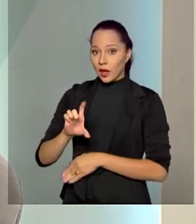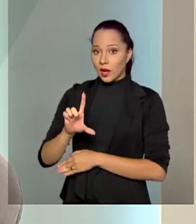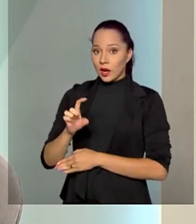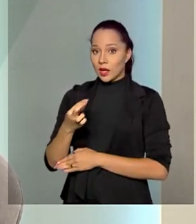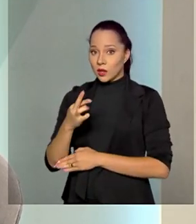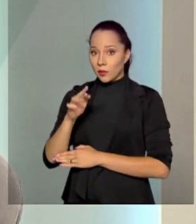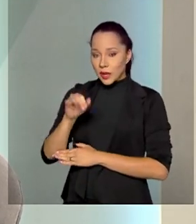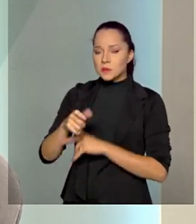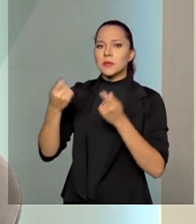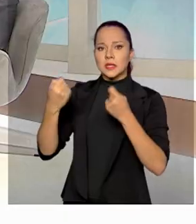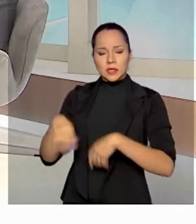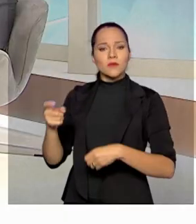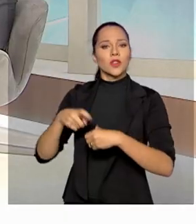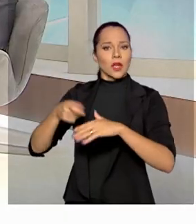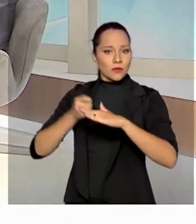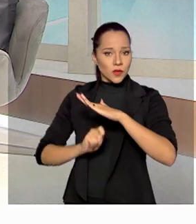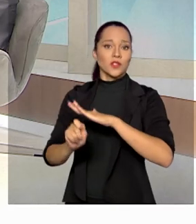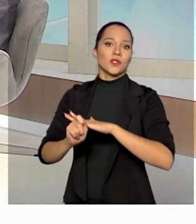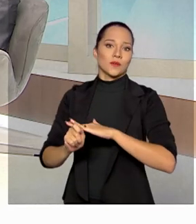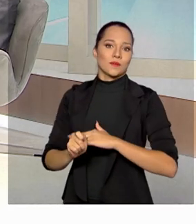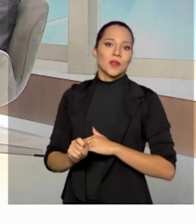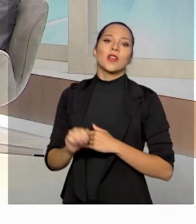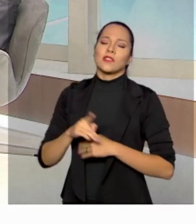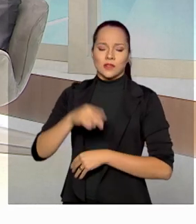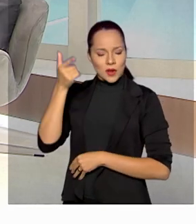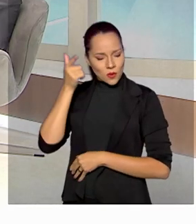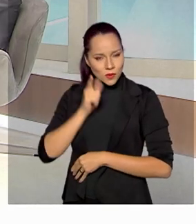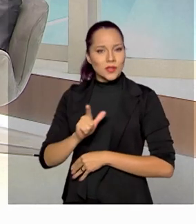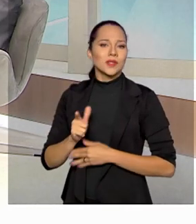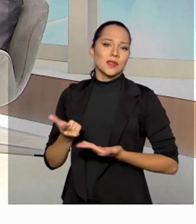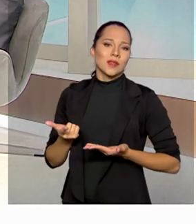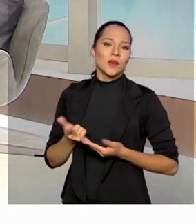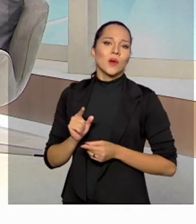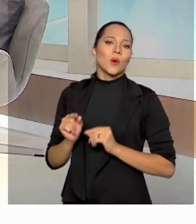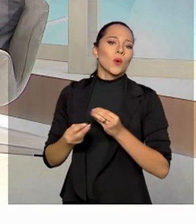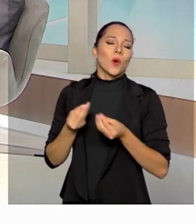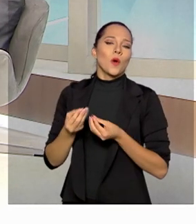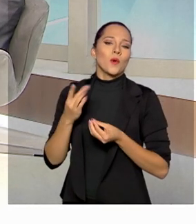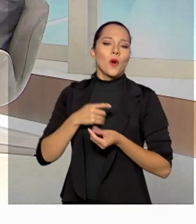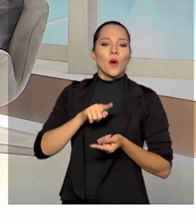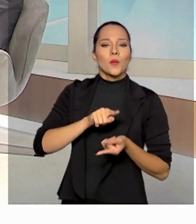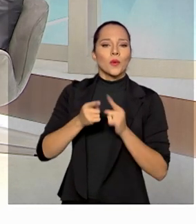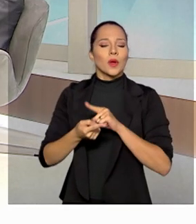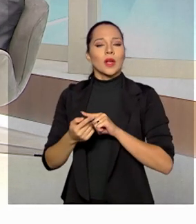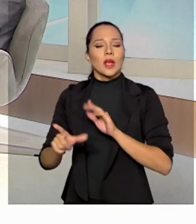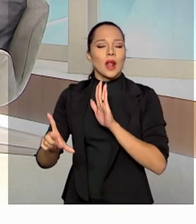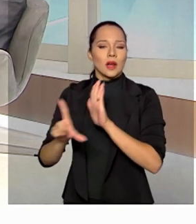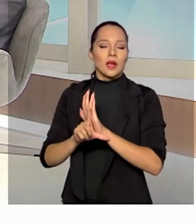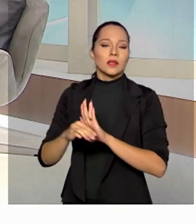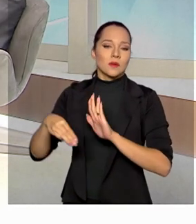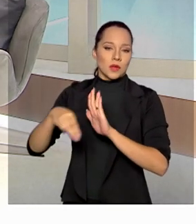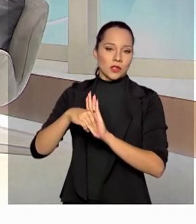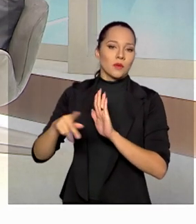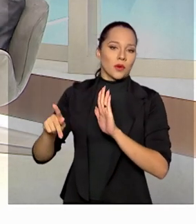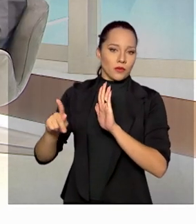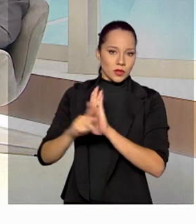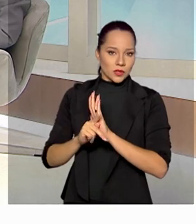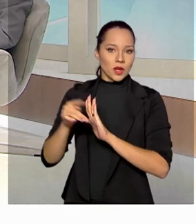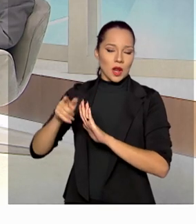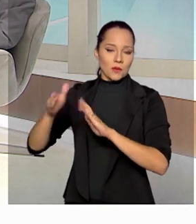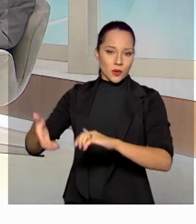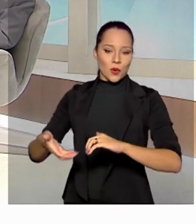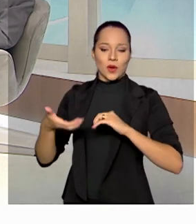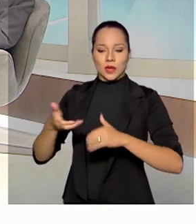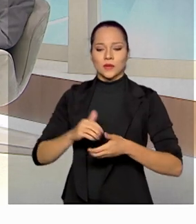voltar a investir. E nós vamos conseguir isso com a conversão e lei dessa medida provisória por parte do